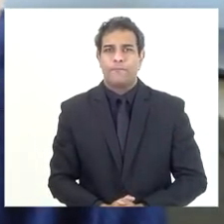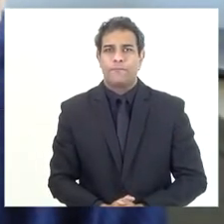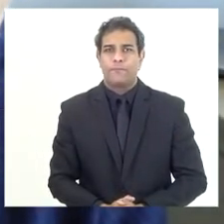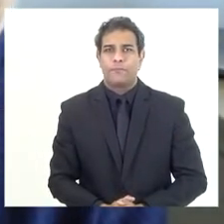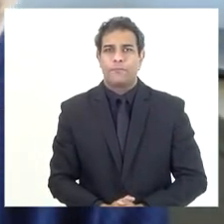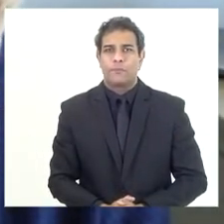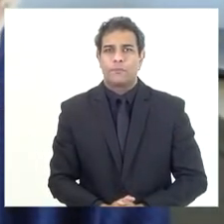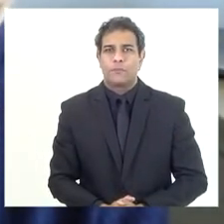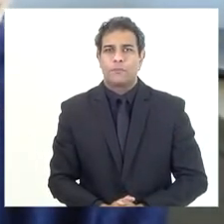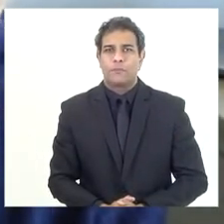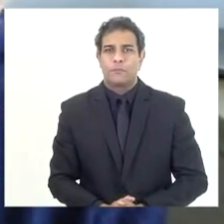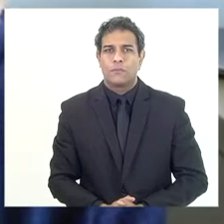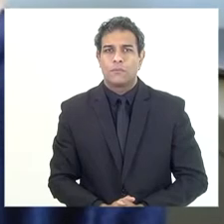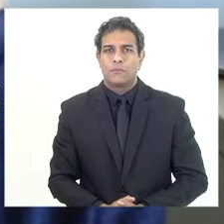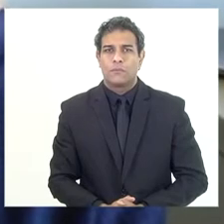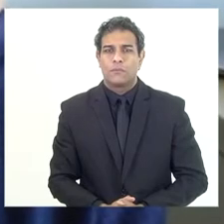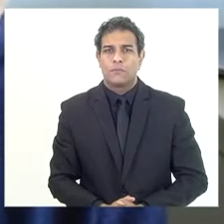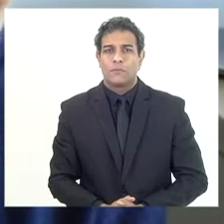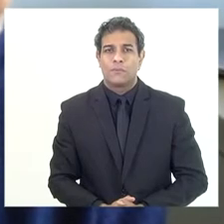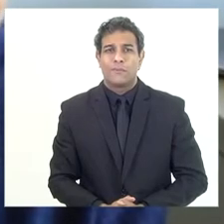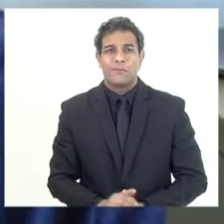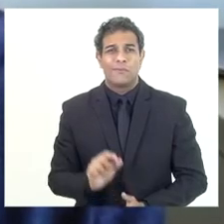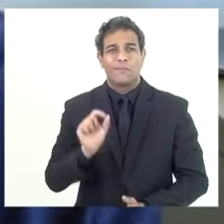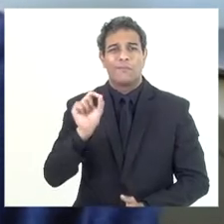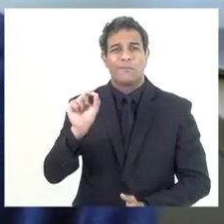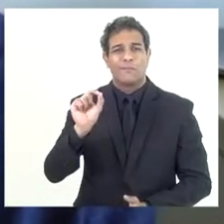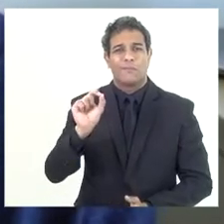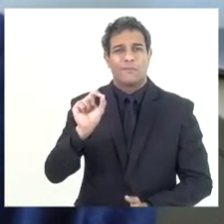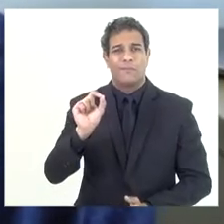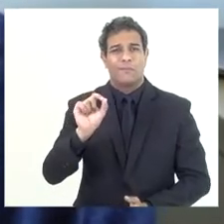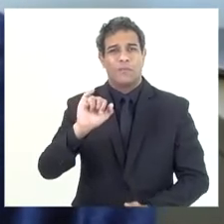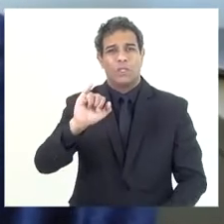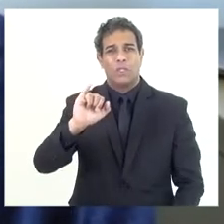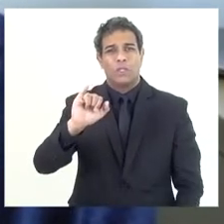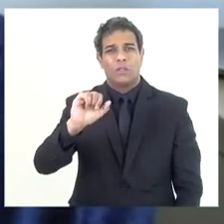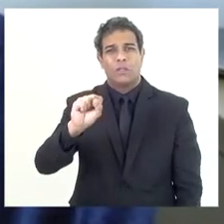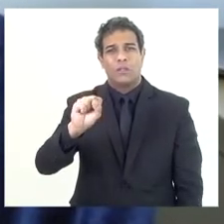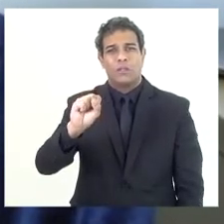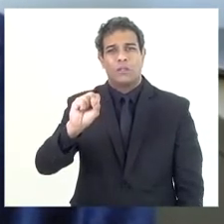o principal do ICMS